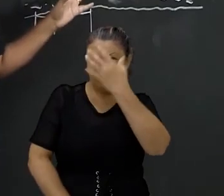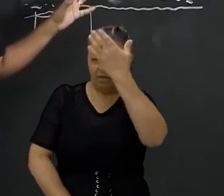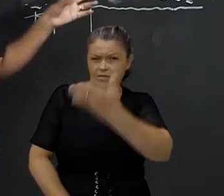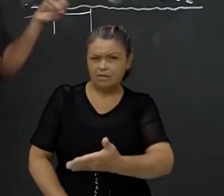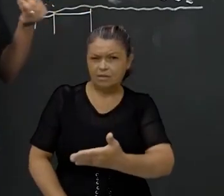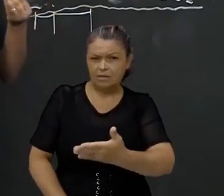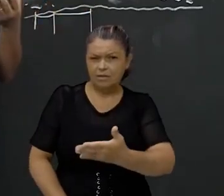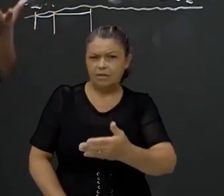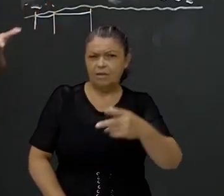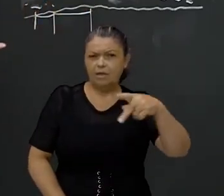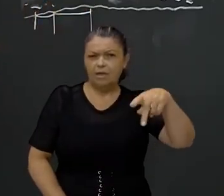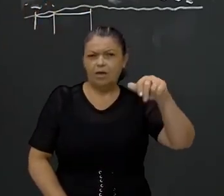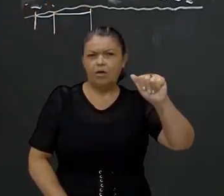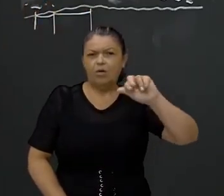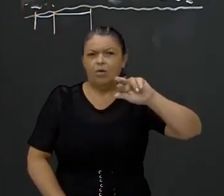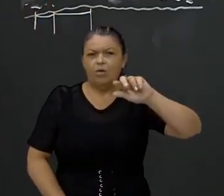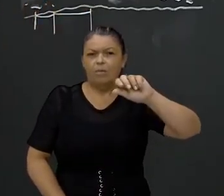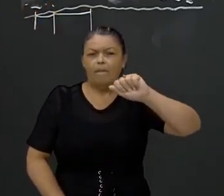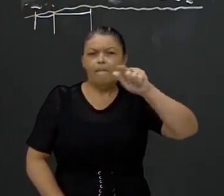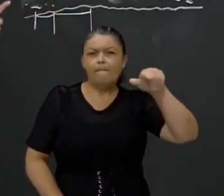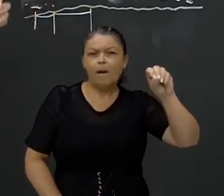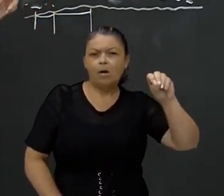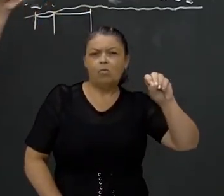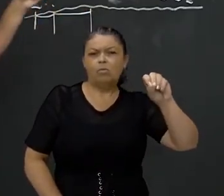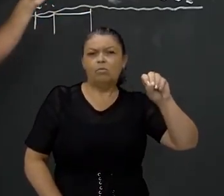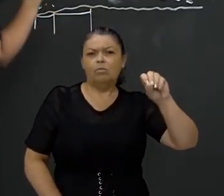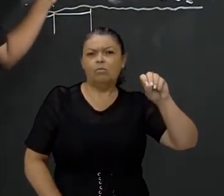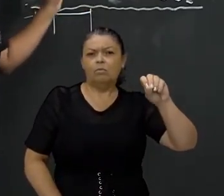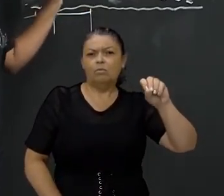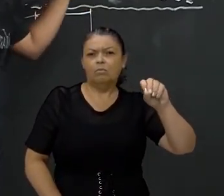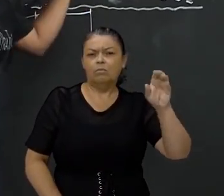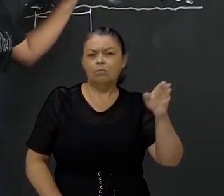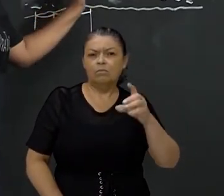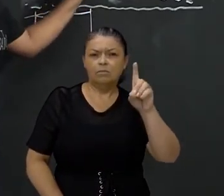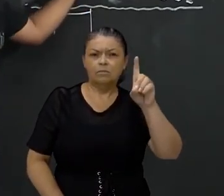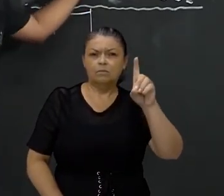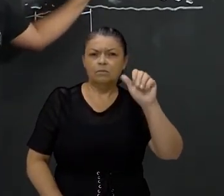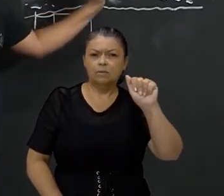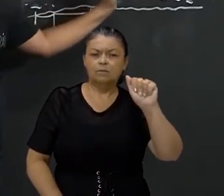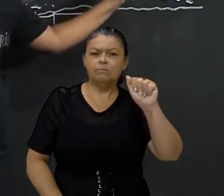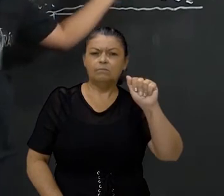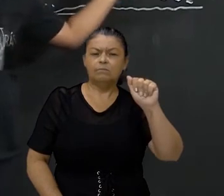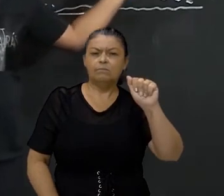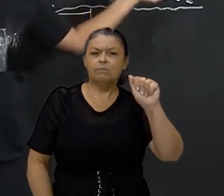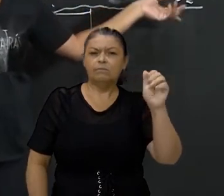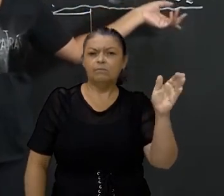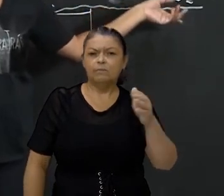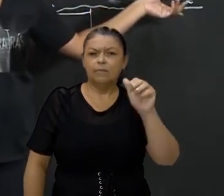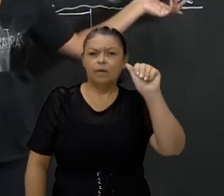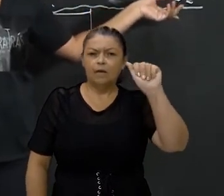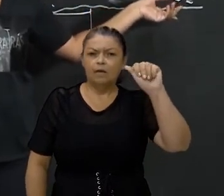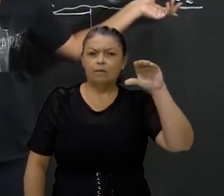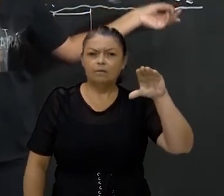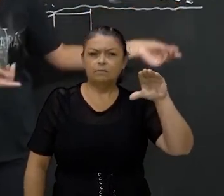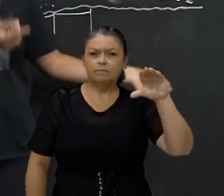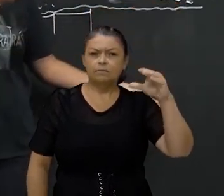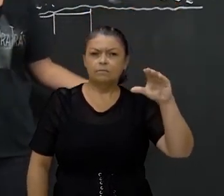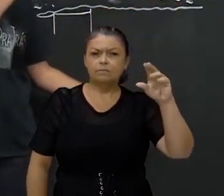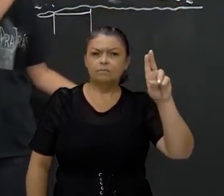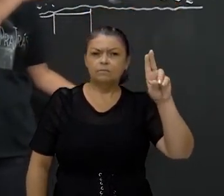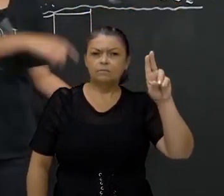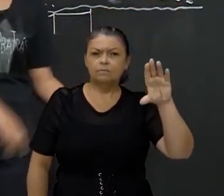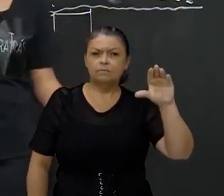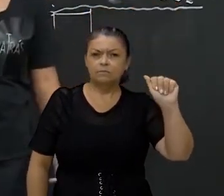Essa rocha, ela é um gnaise. O gnaise, ele é uma rocha metamórfica. Então tudo aqui é uma rocha, um gnaise.